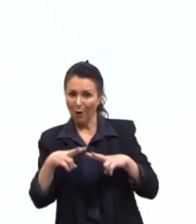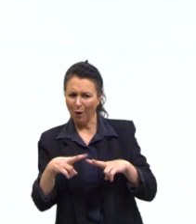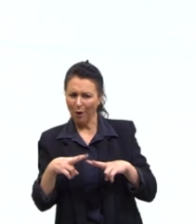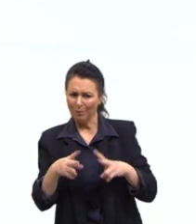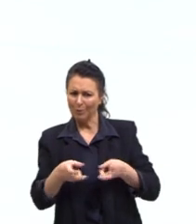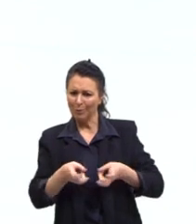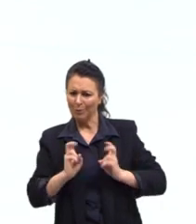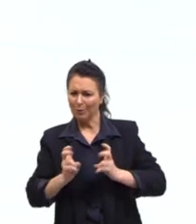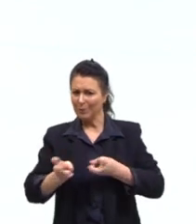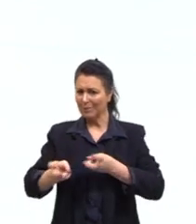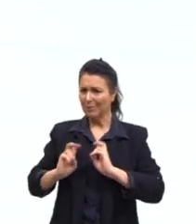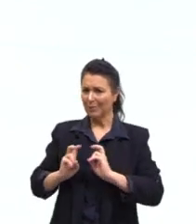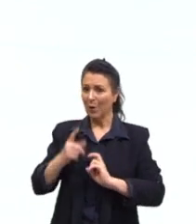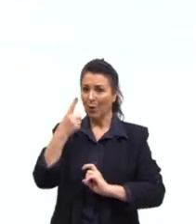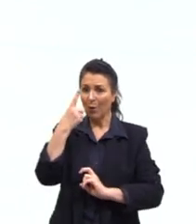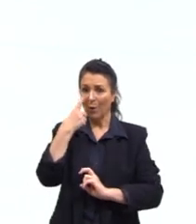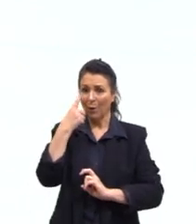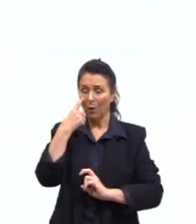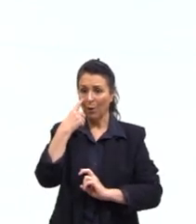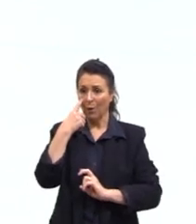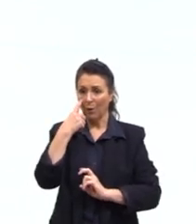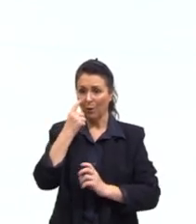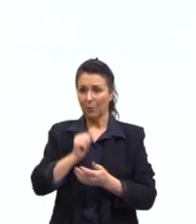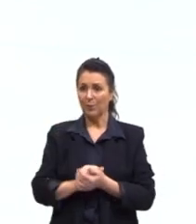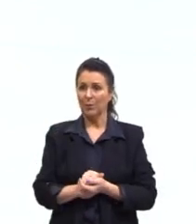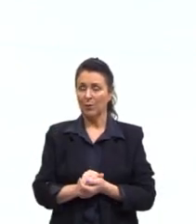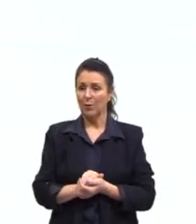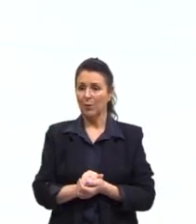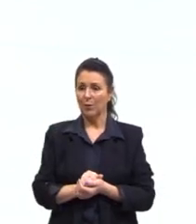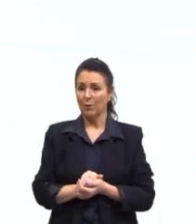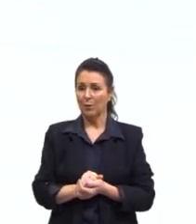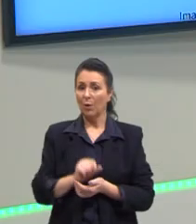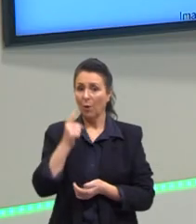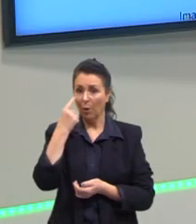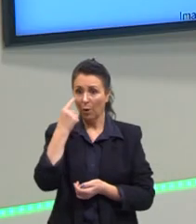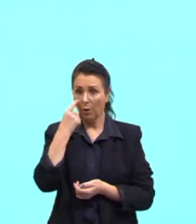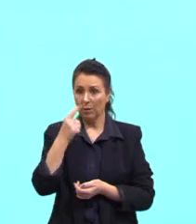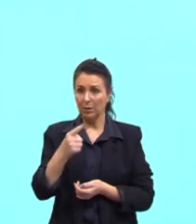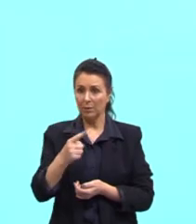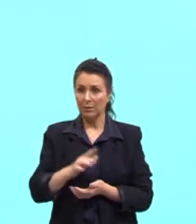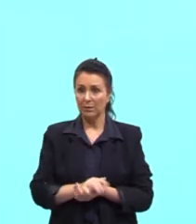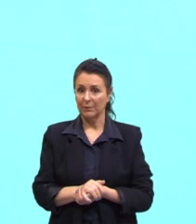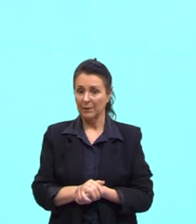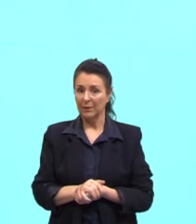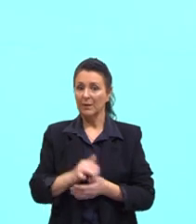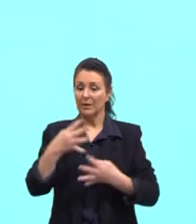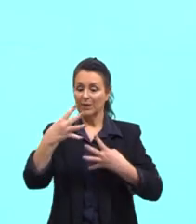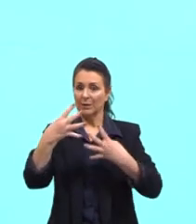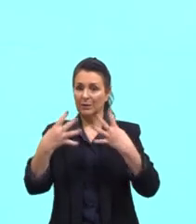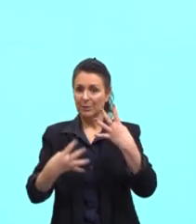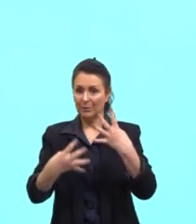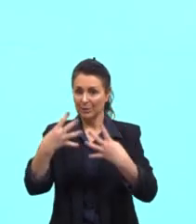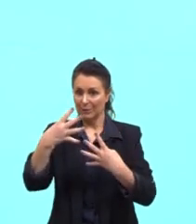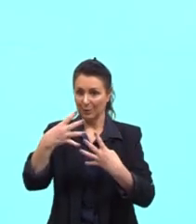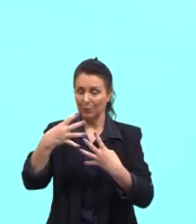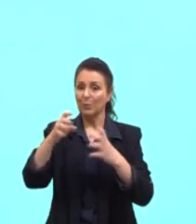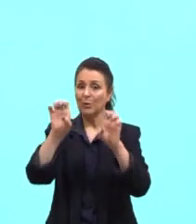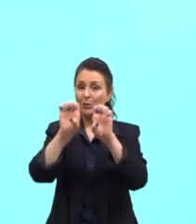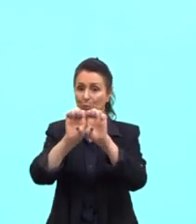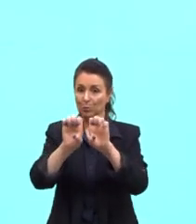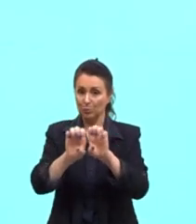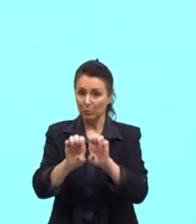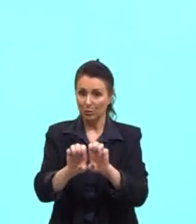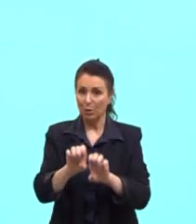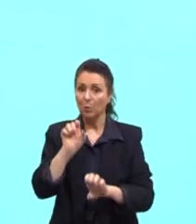Olha esse par aqui. Olha esse par de cromossomo. Na mutação cromossômica estrutural,